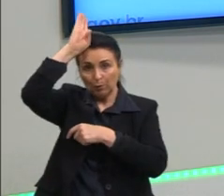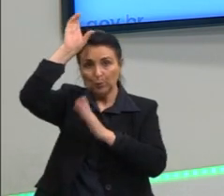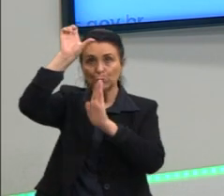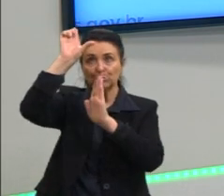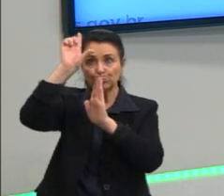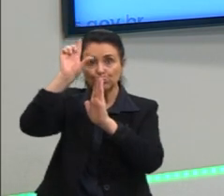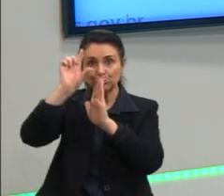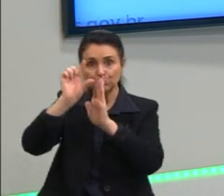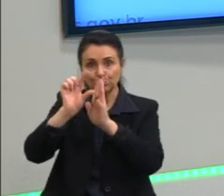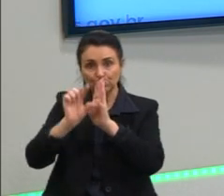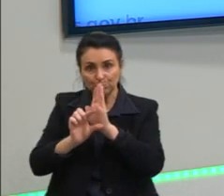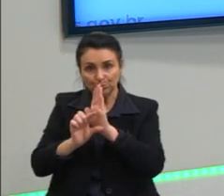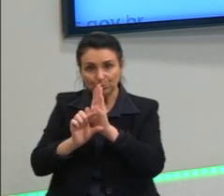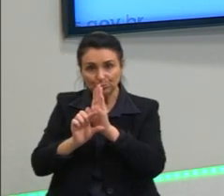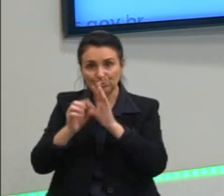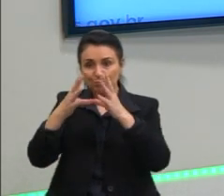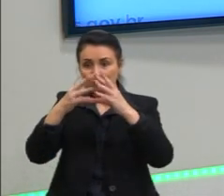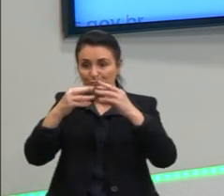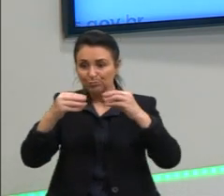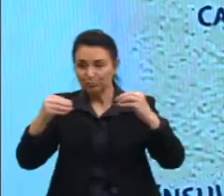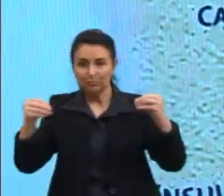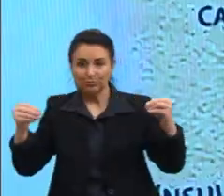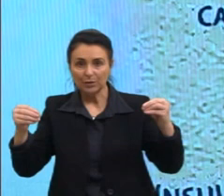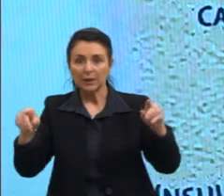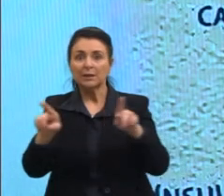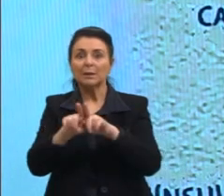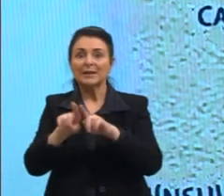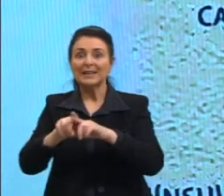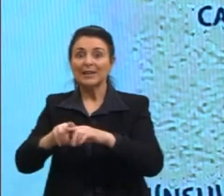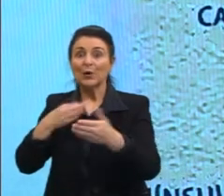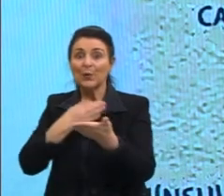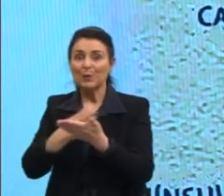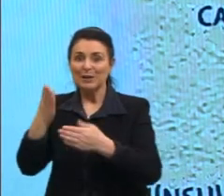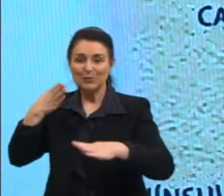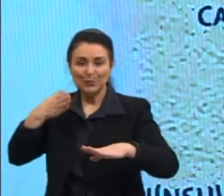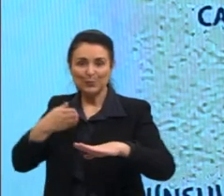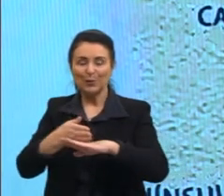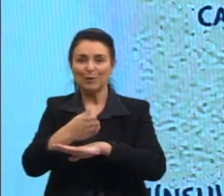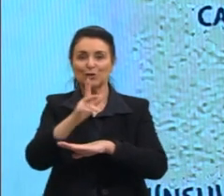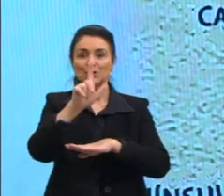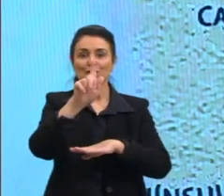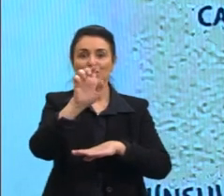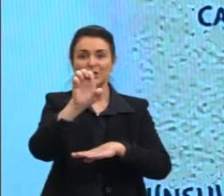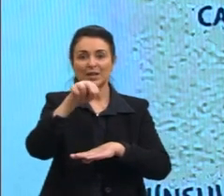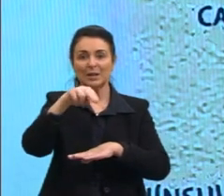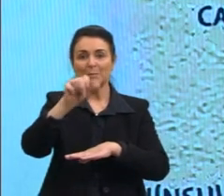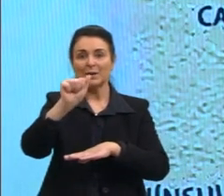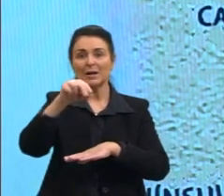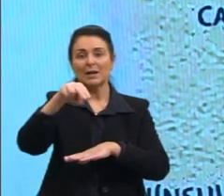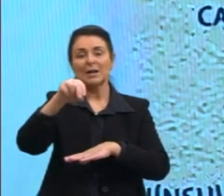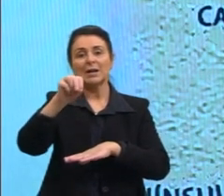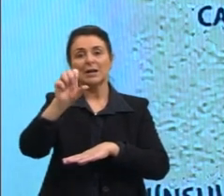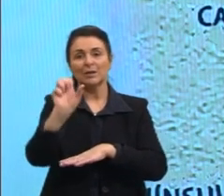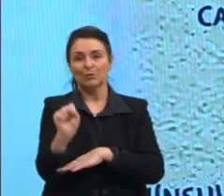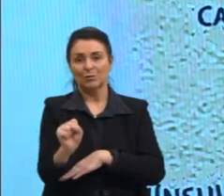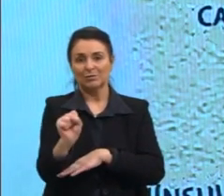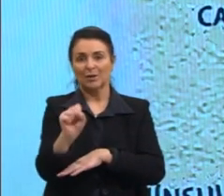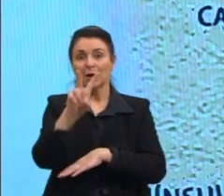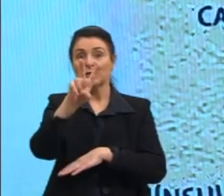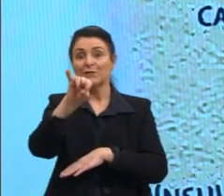invasão, então, dos povos germanos, o Visigodos, principalmente. E eles vão ficar